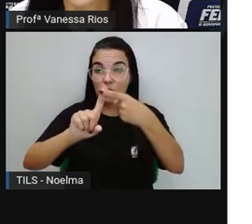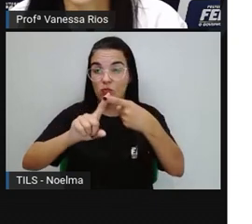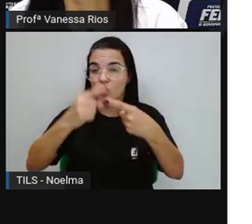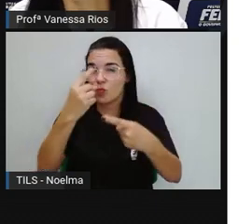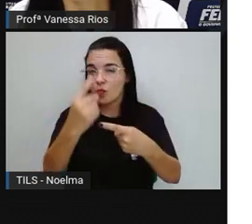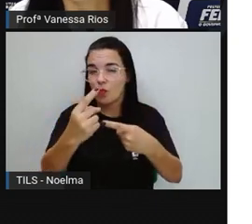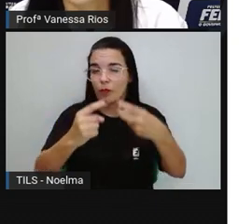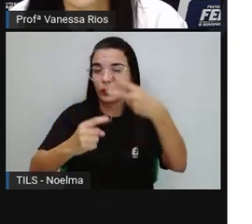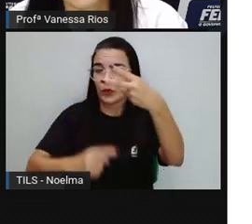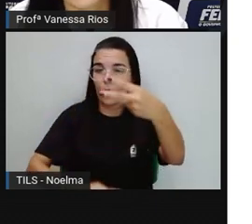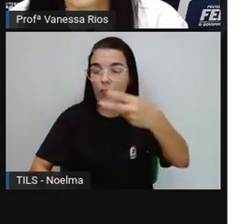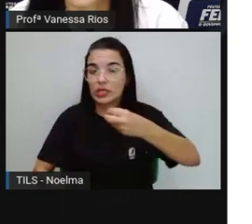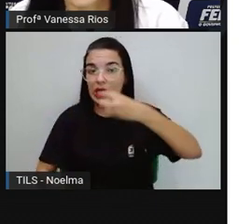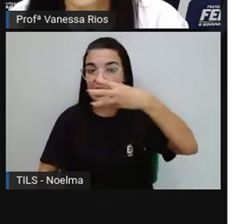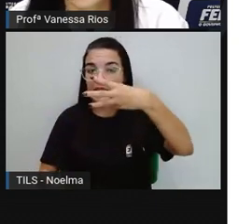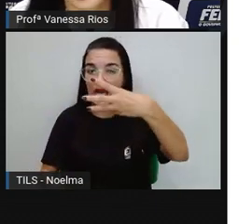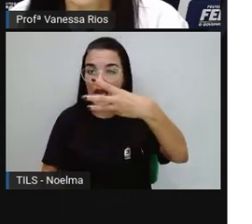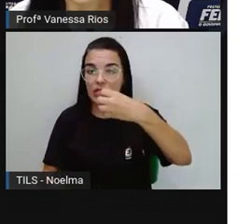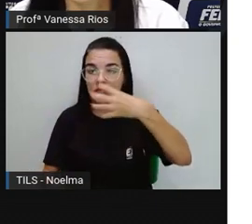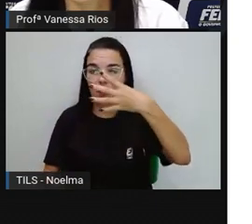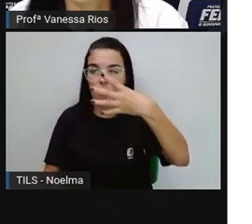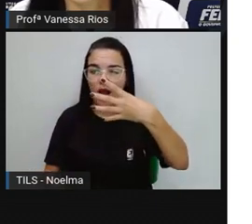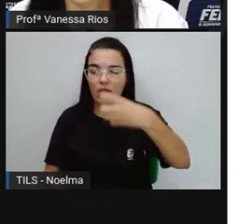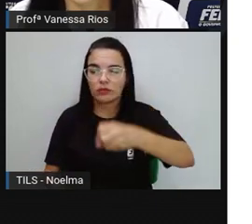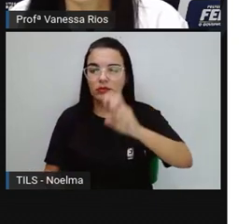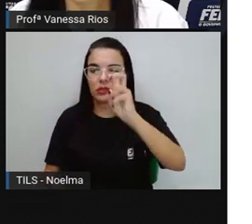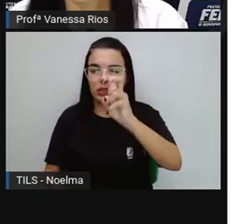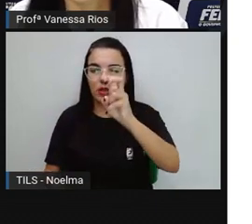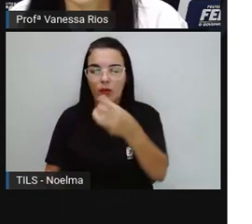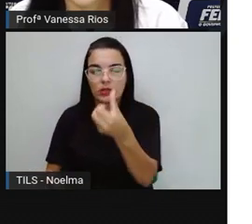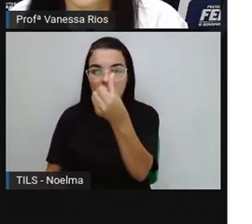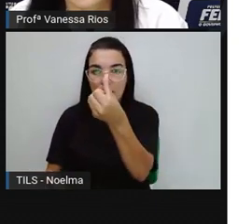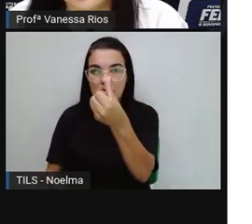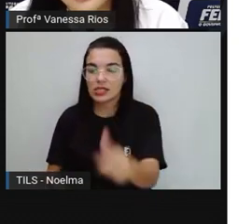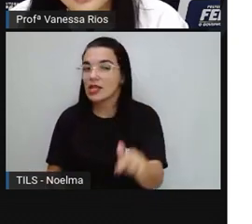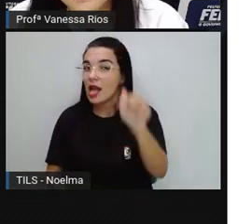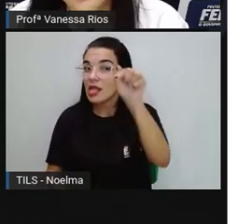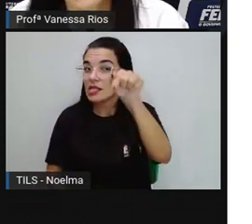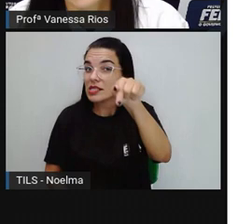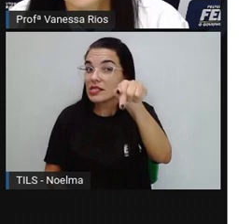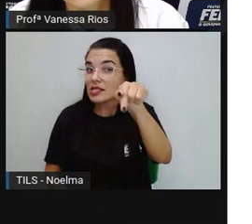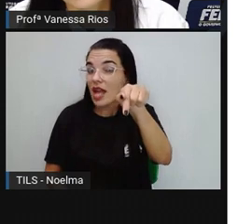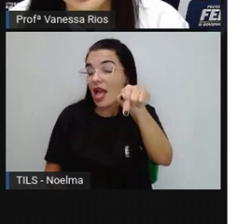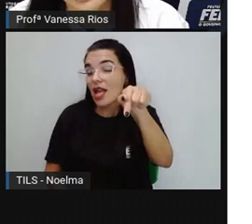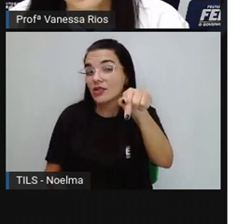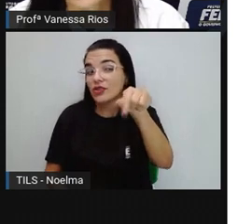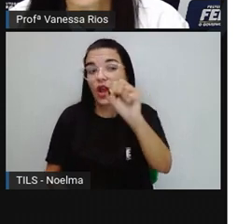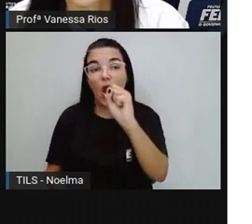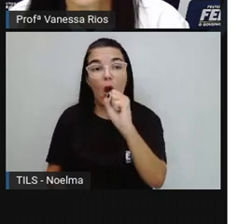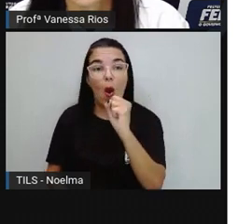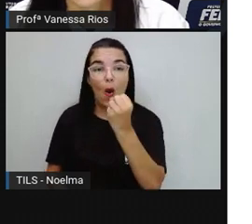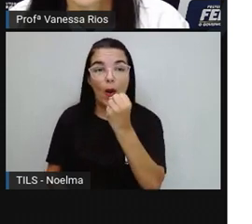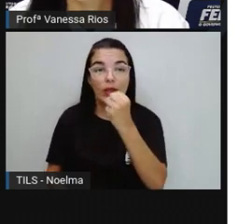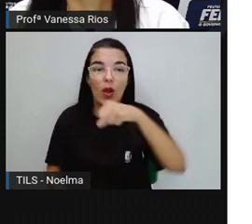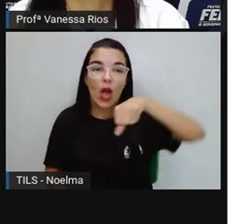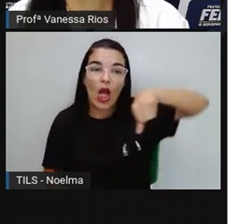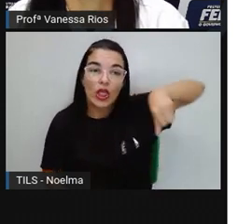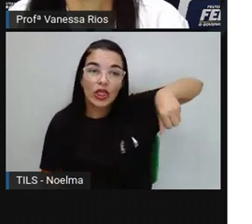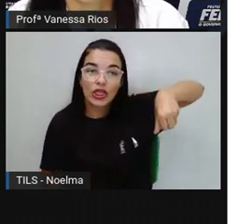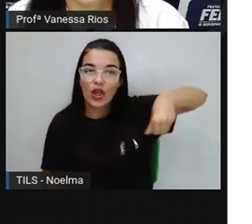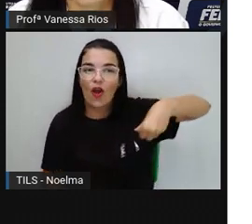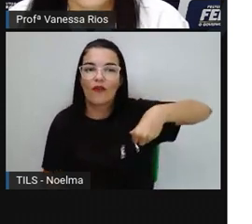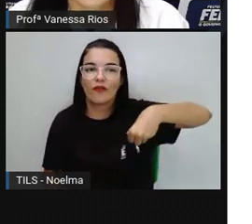dois, três, quatro, cinco, seis, sete, oito,